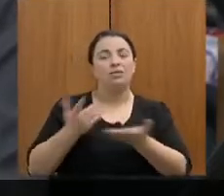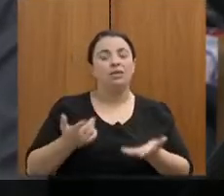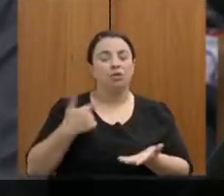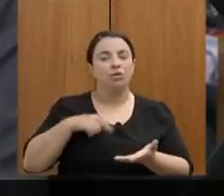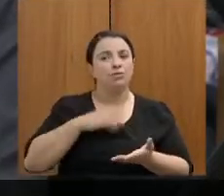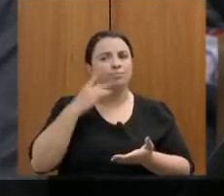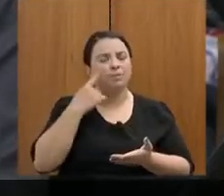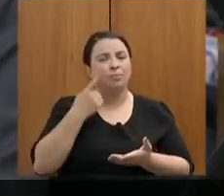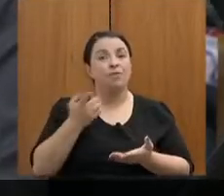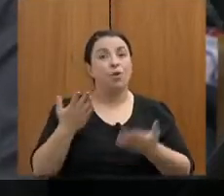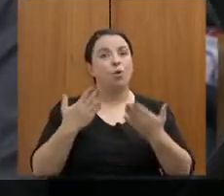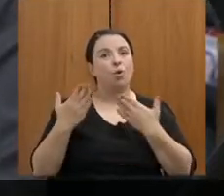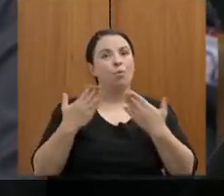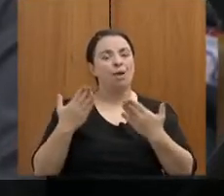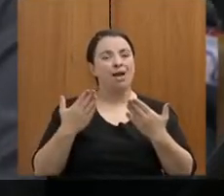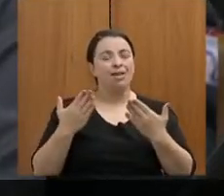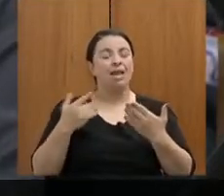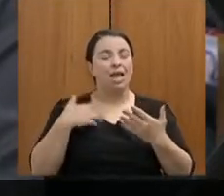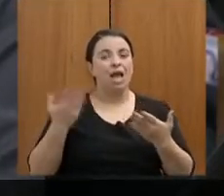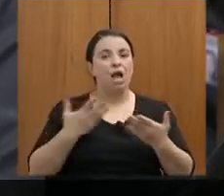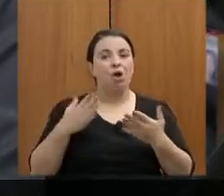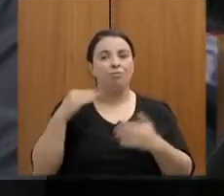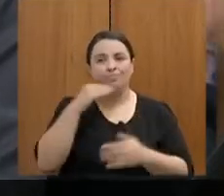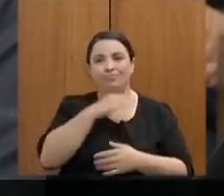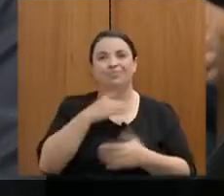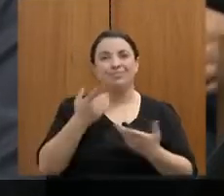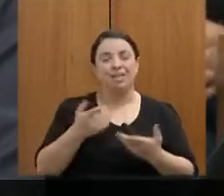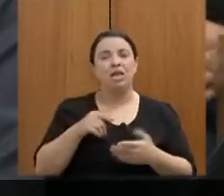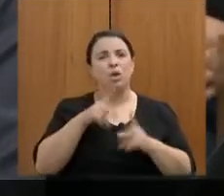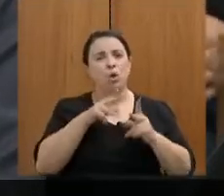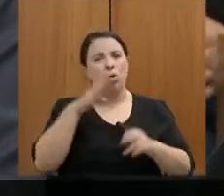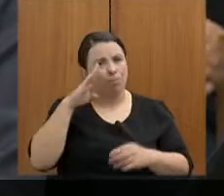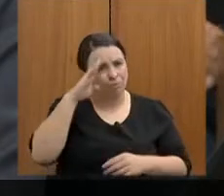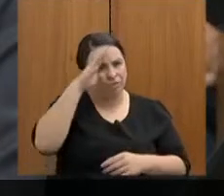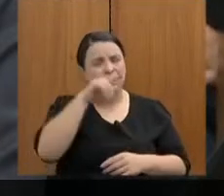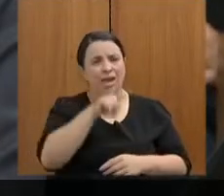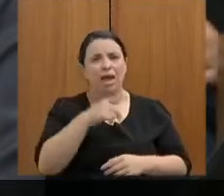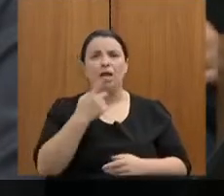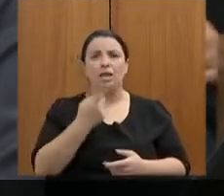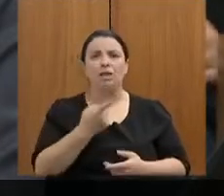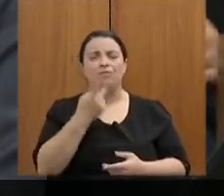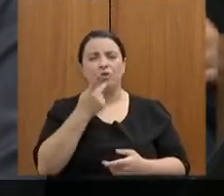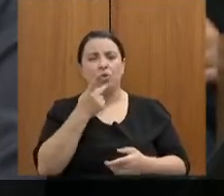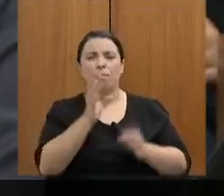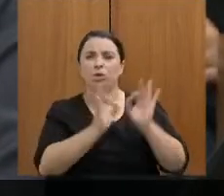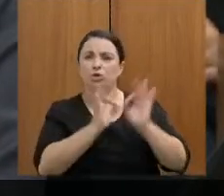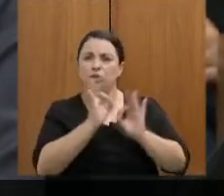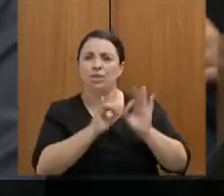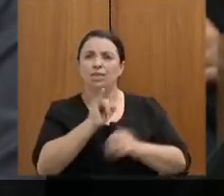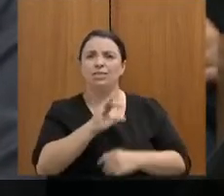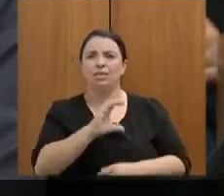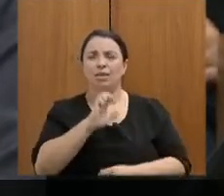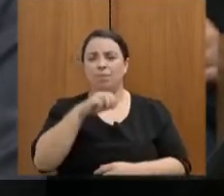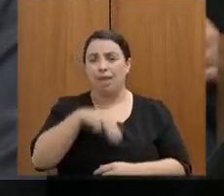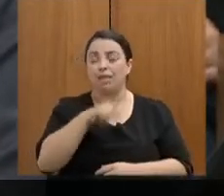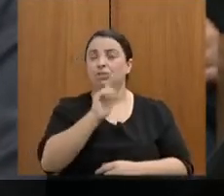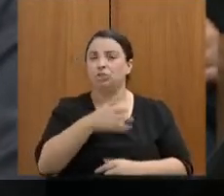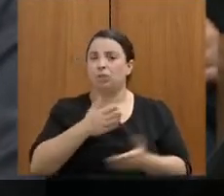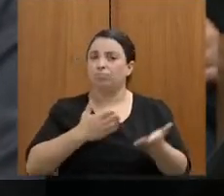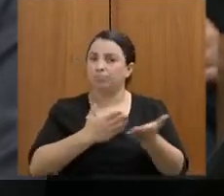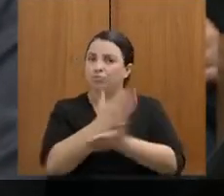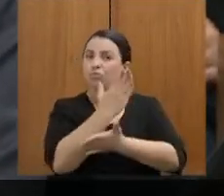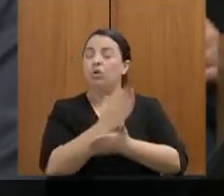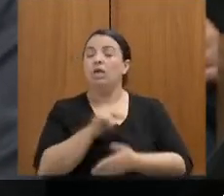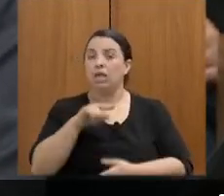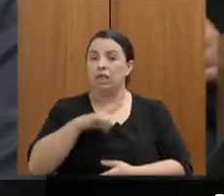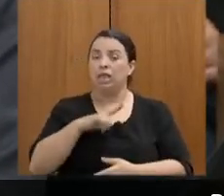vendo que, como eu disse bem, Jair Bolsonaro entrou lá com o projeto ICMS, conseguiu passar, sancionou já, e isso está sendo